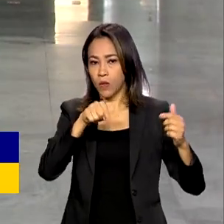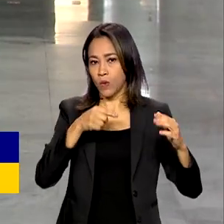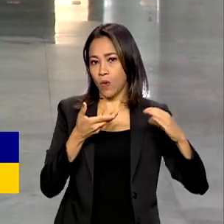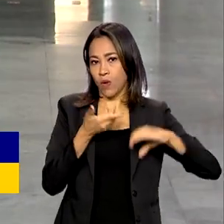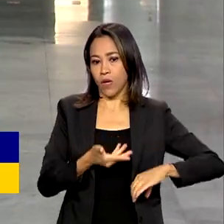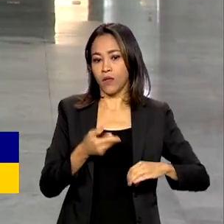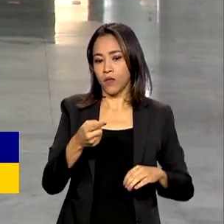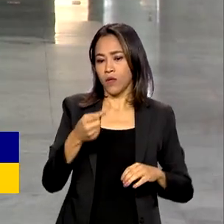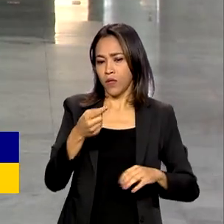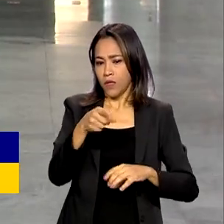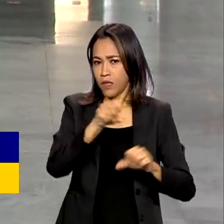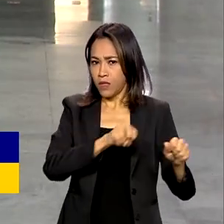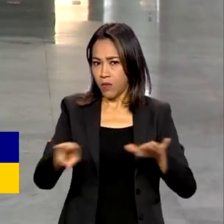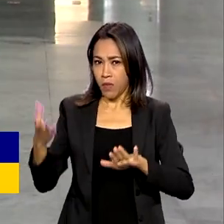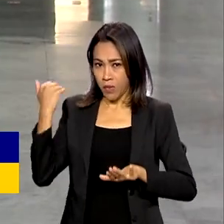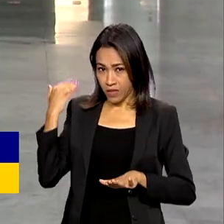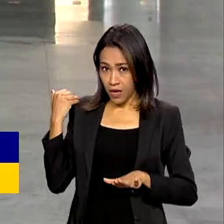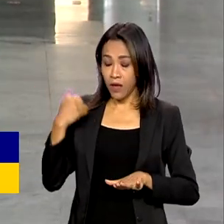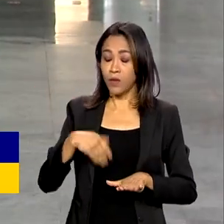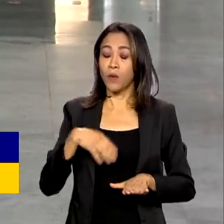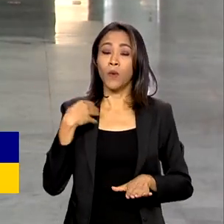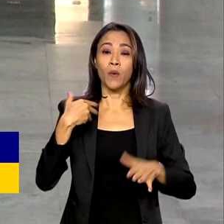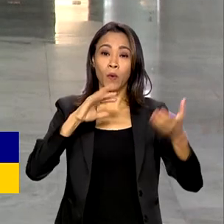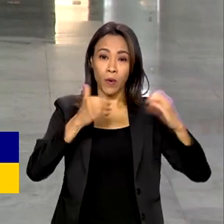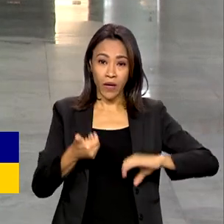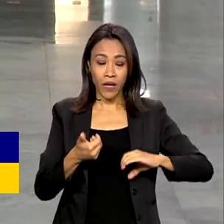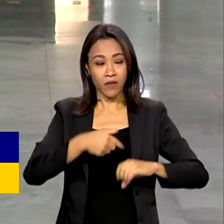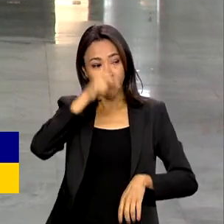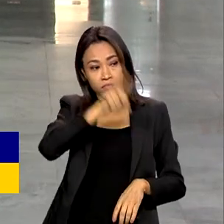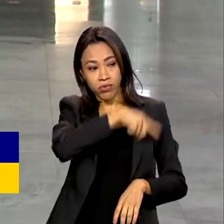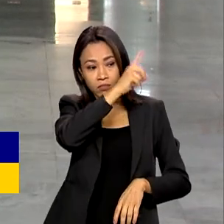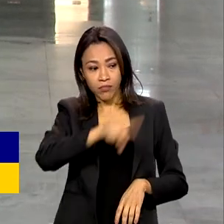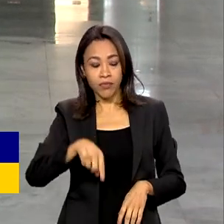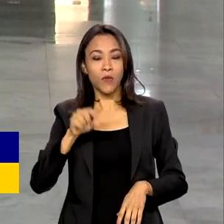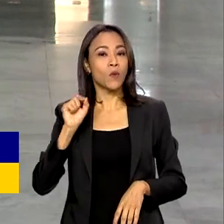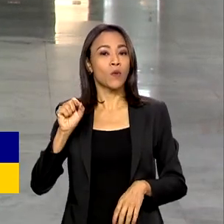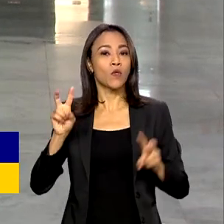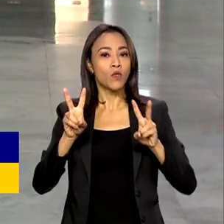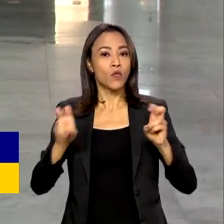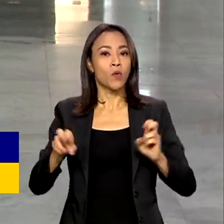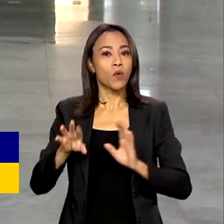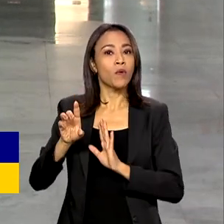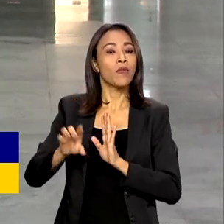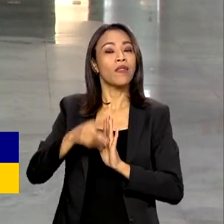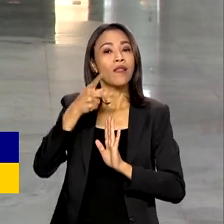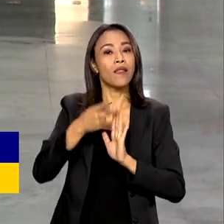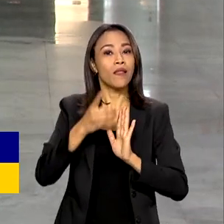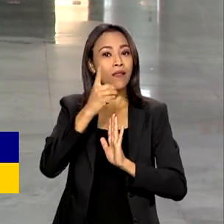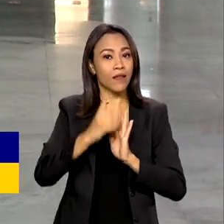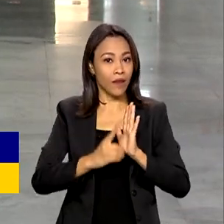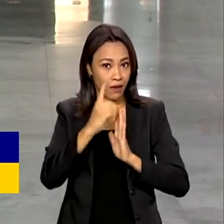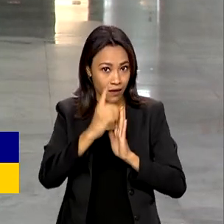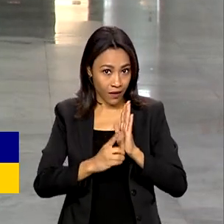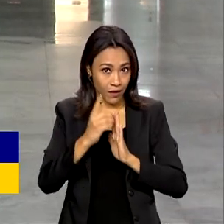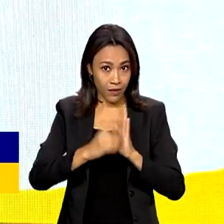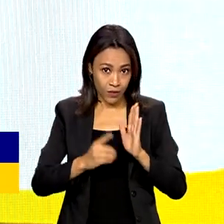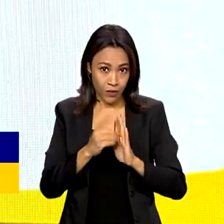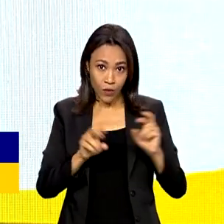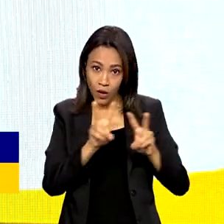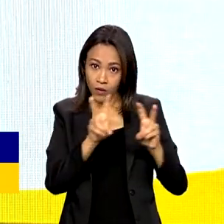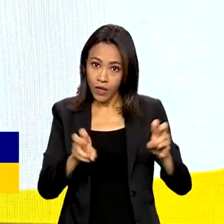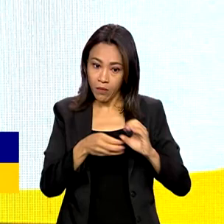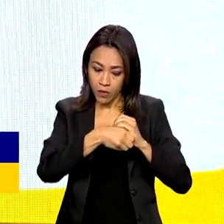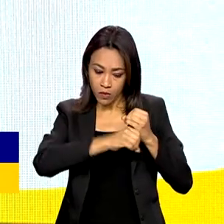Deputados aprovou a derrubada de trechos do decreto editado pelo presidente Lula que alterava o marco legal do saneamento.